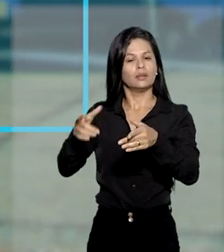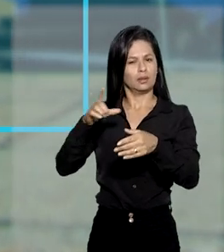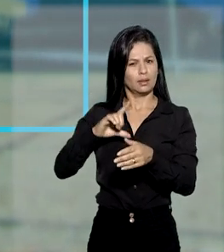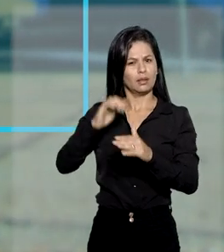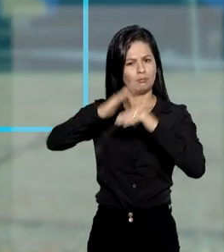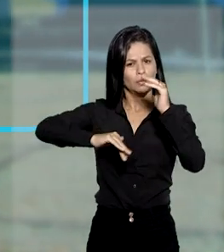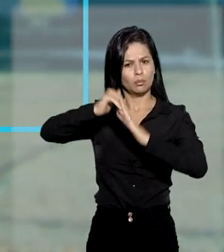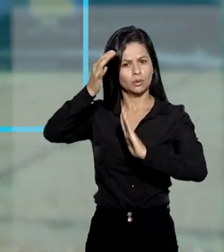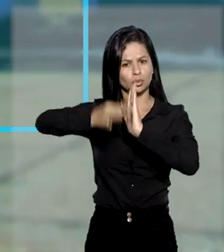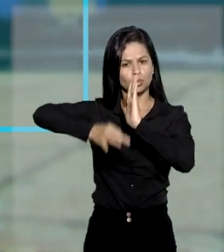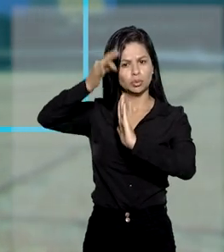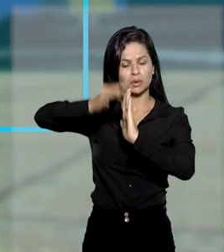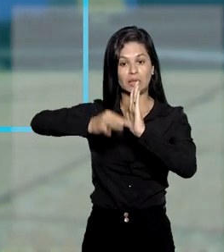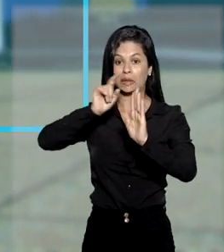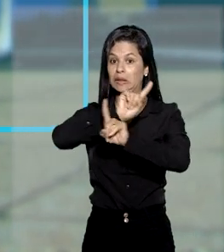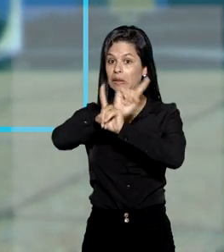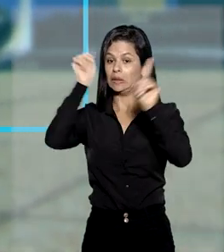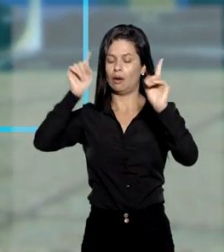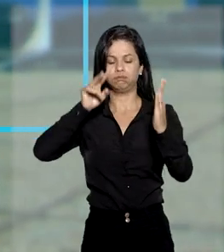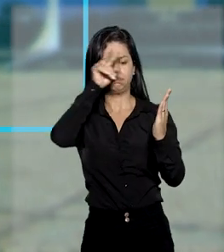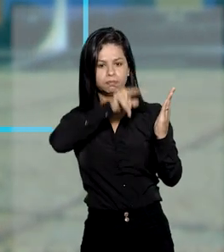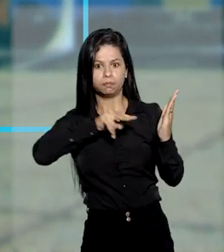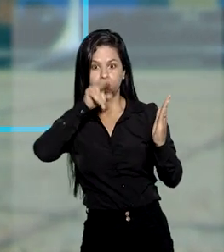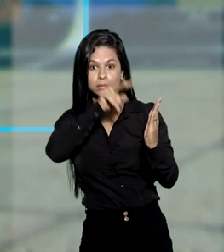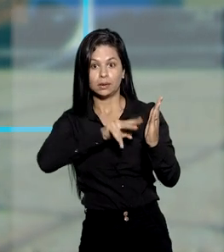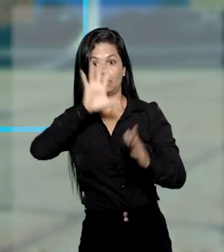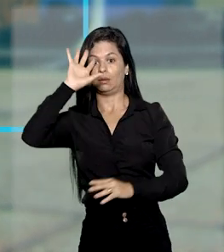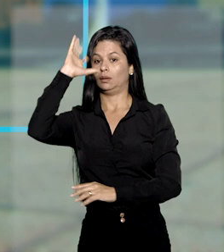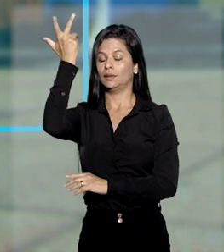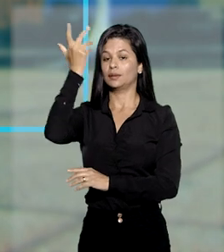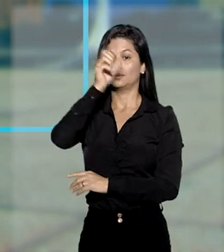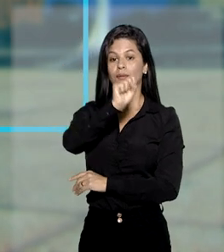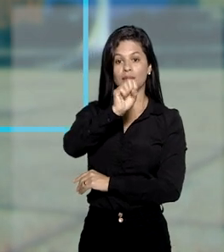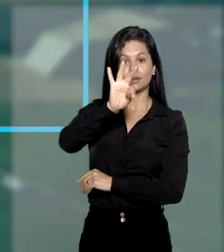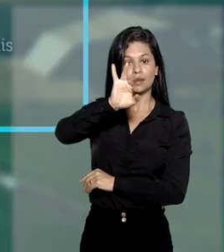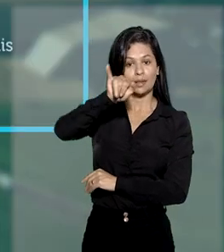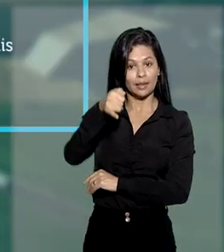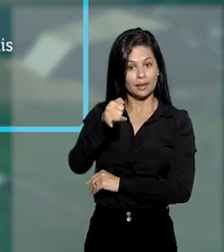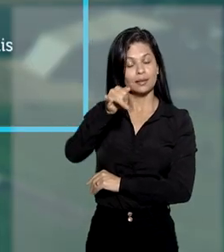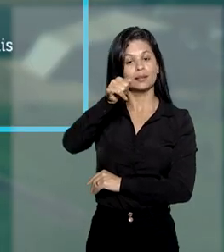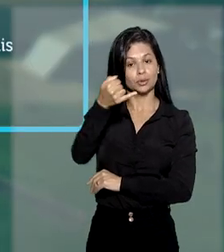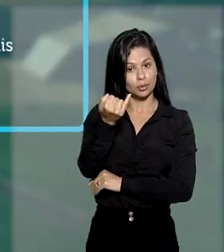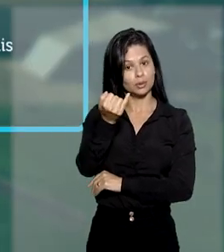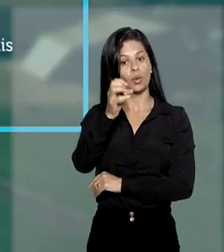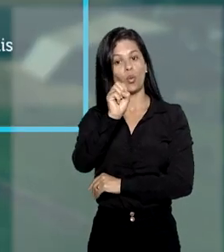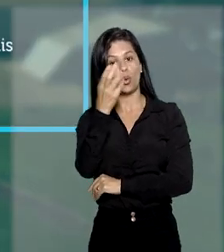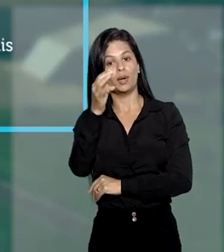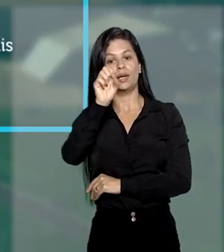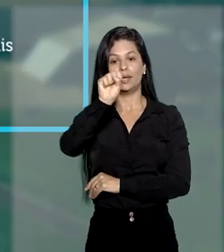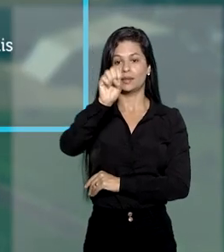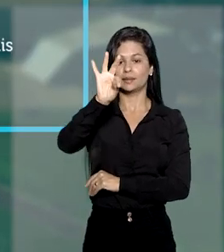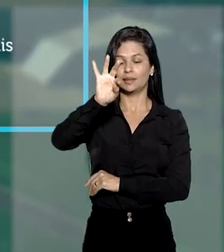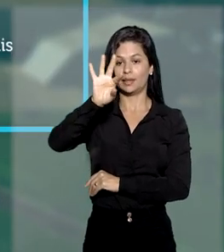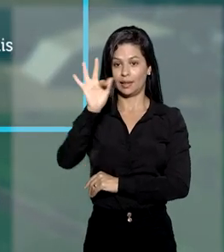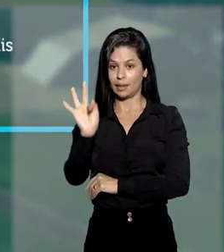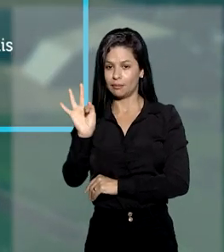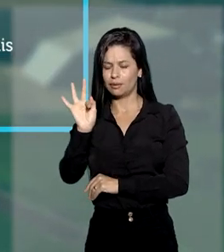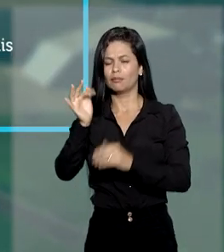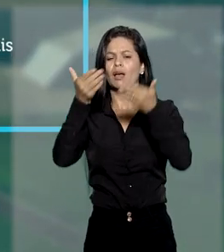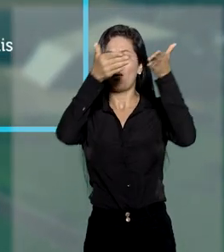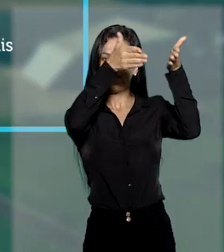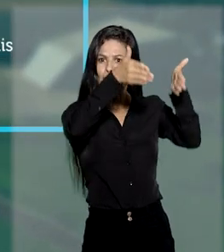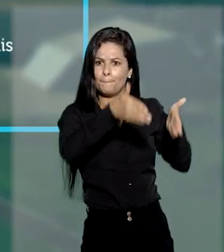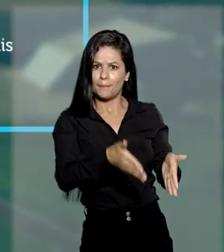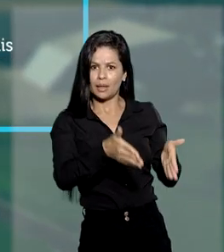competência e não observância das decisões, ou do STF ou do STJ, a parte prejudicada